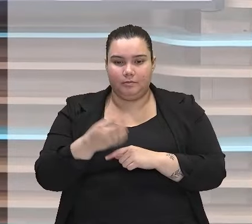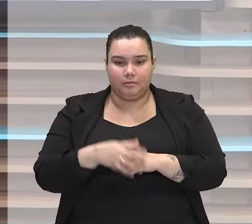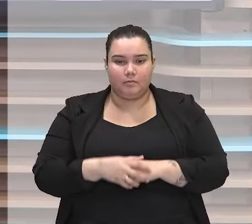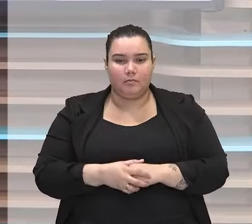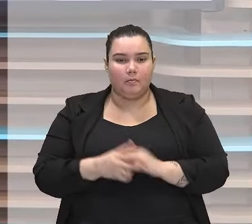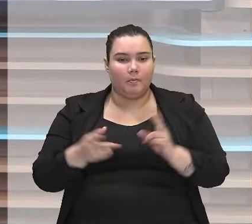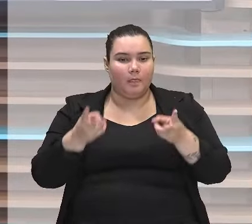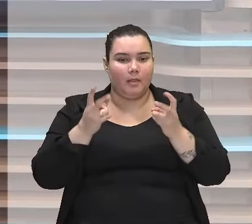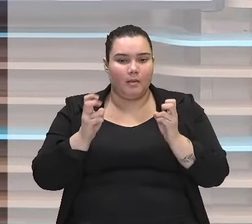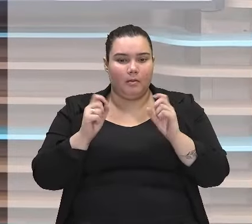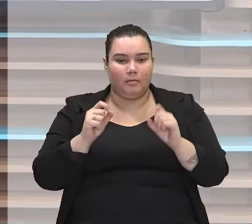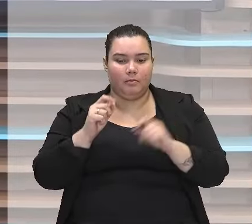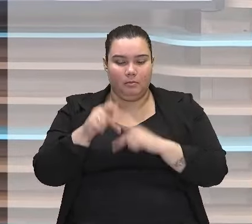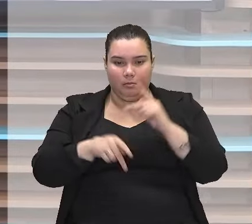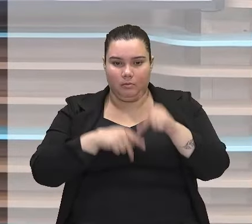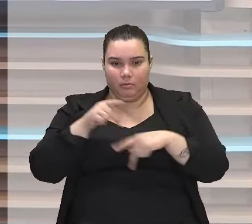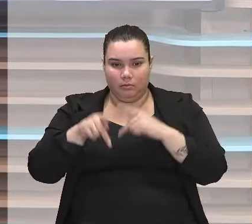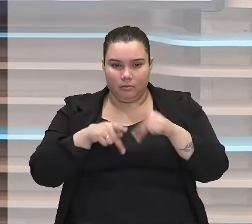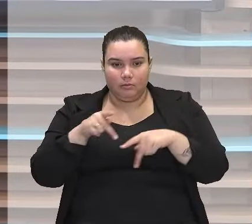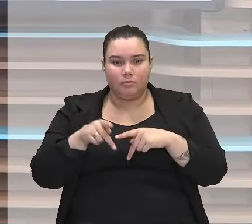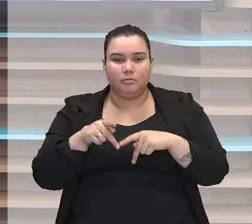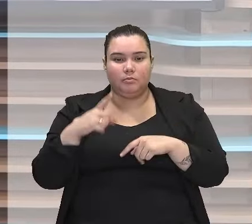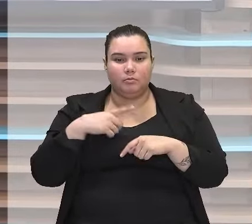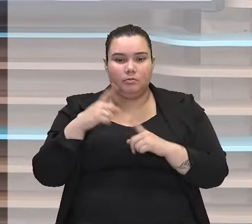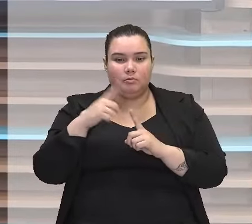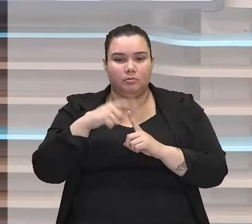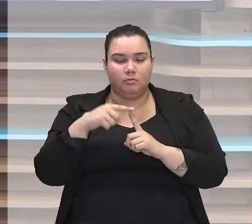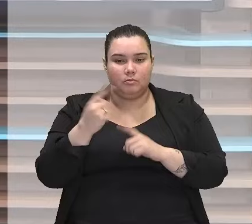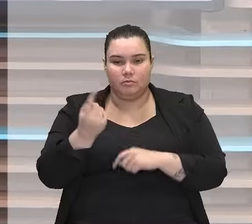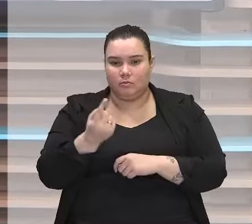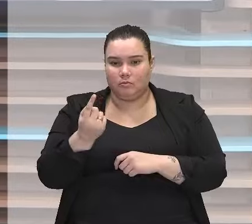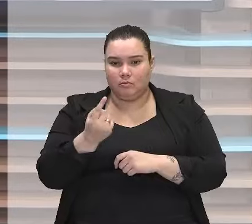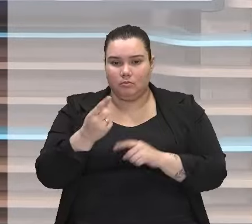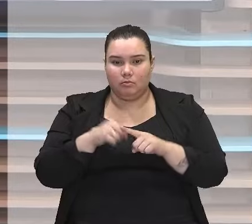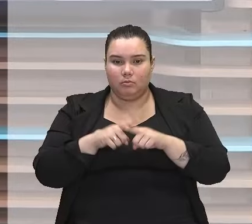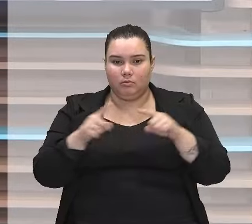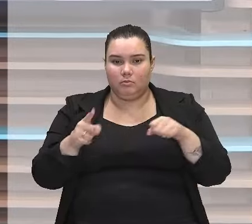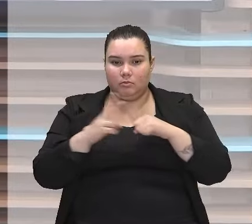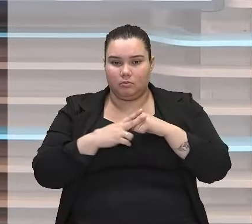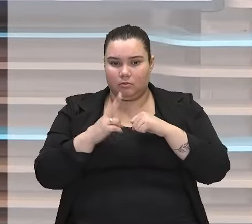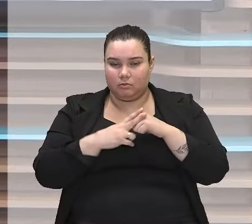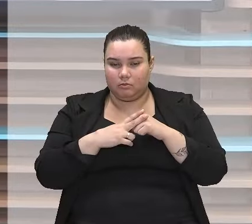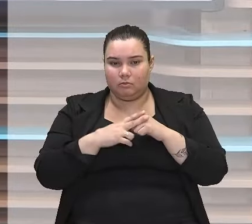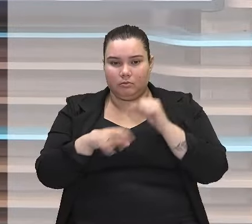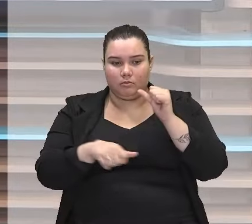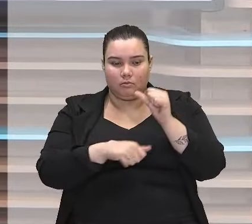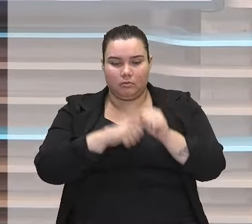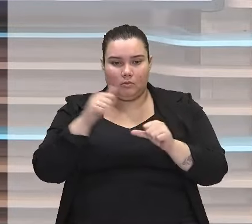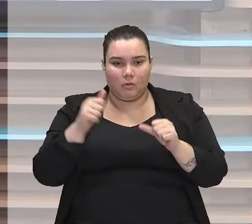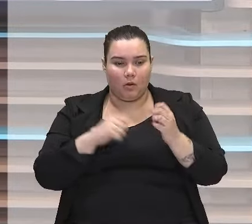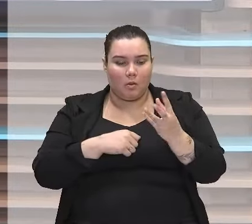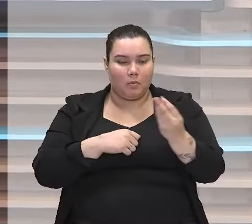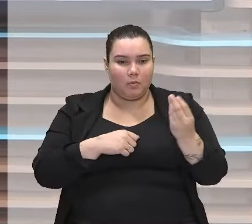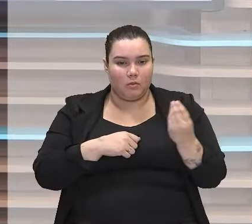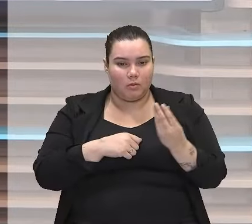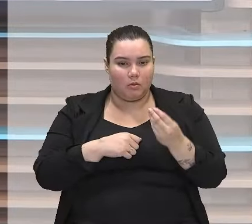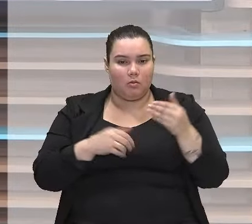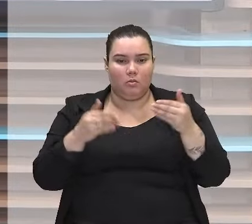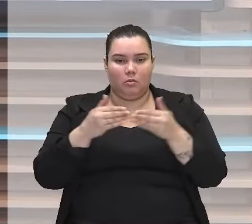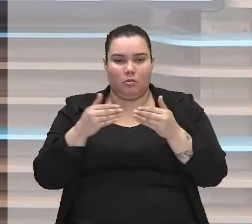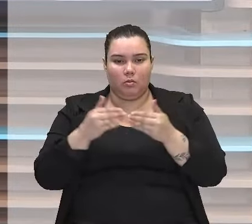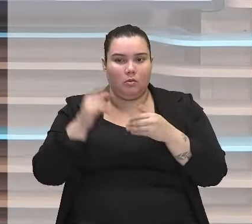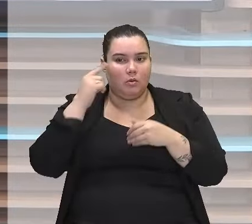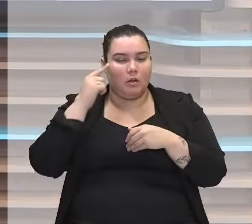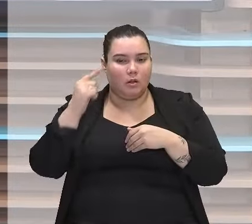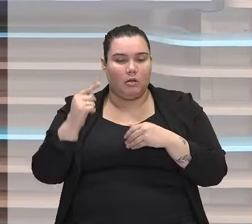o povo, essa palavra, está no singular. Mas o meu verbo foi para o plural. Concordando com a